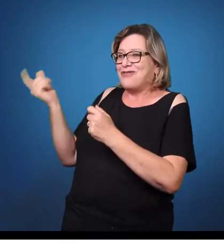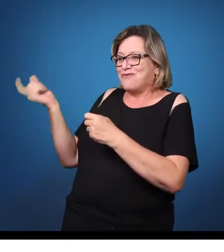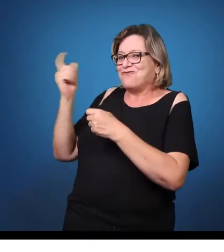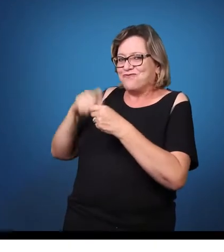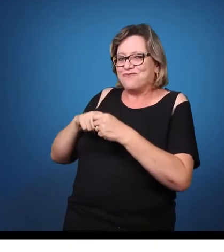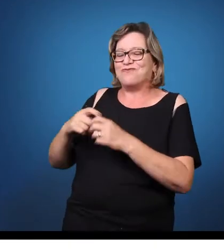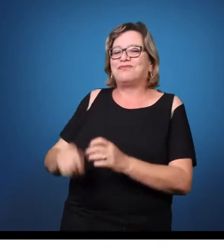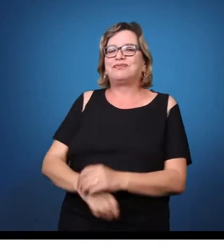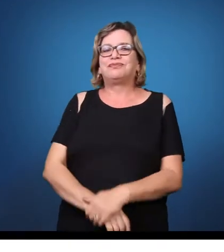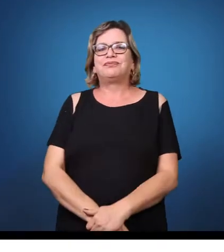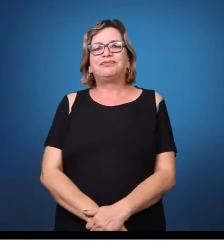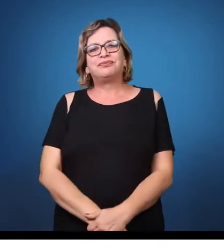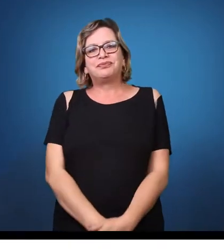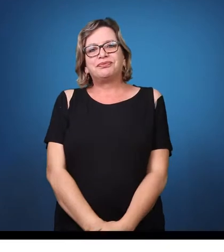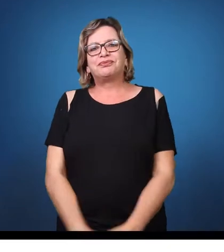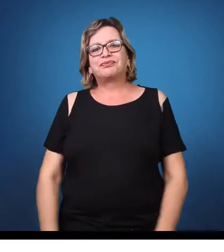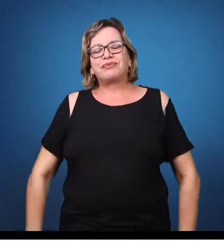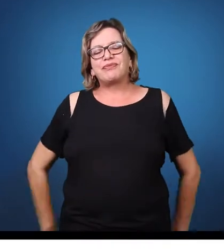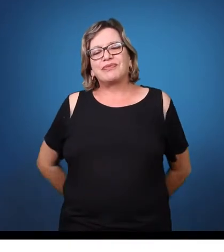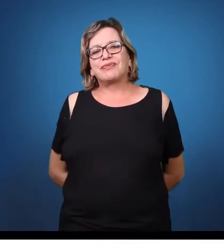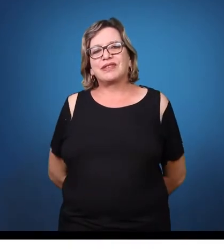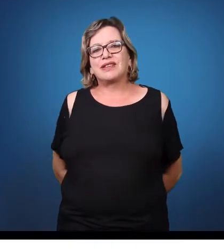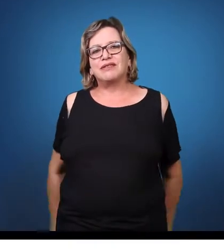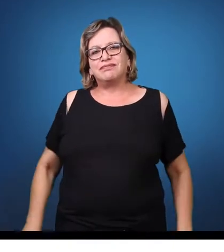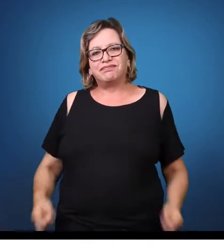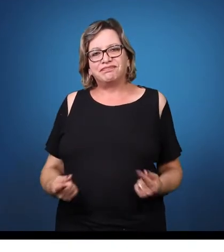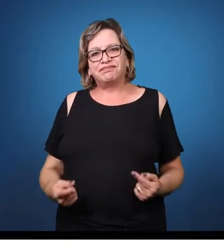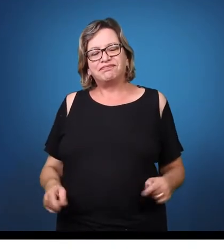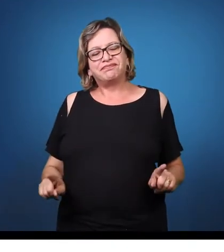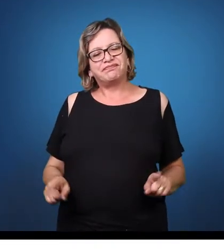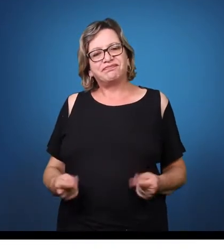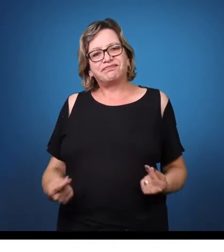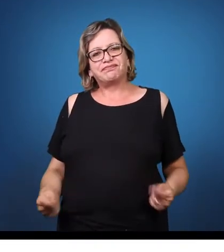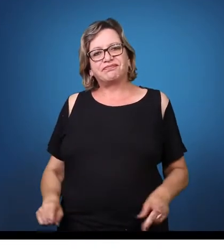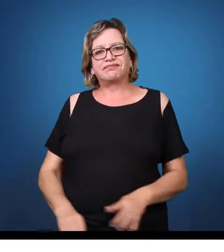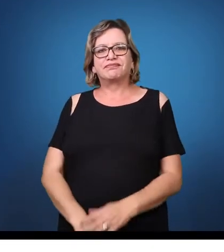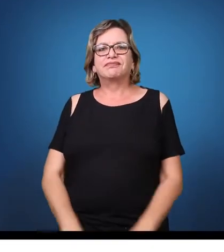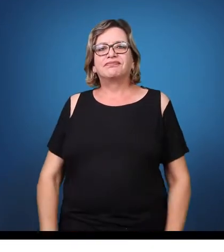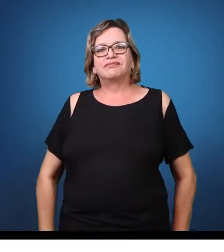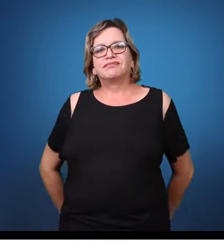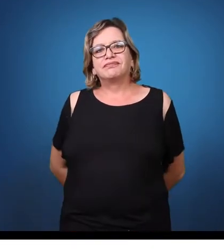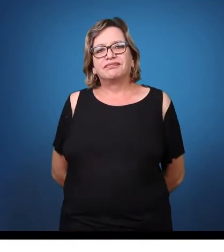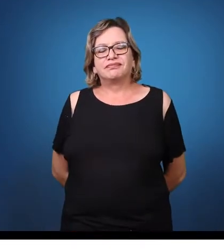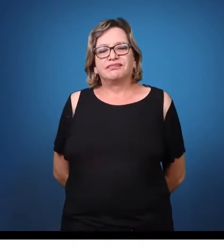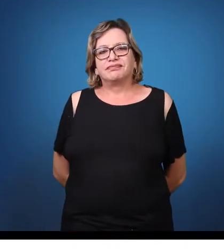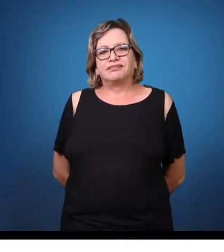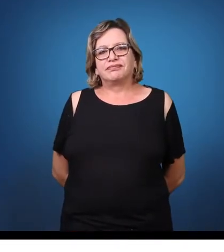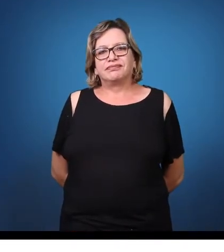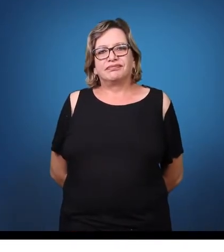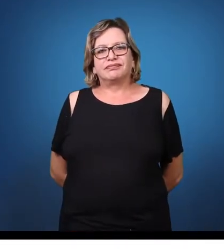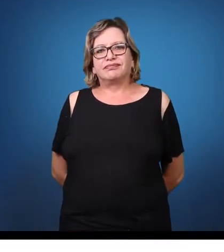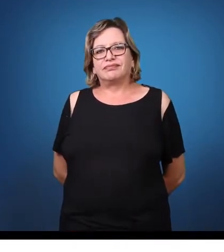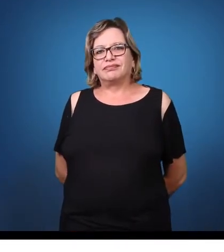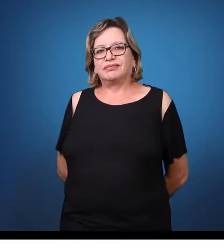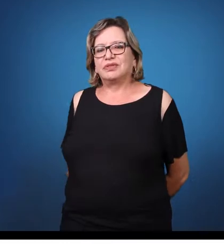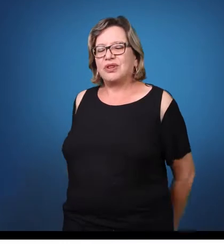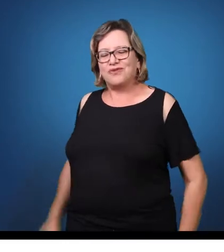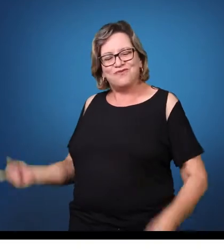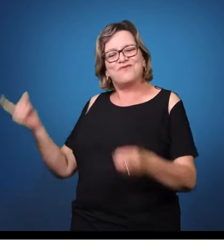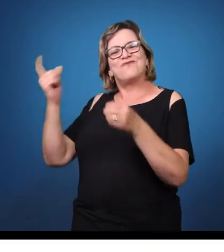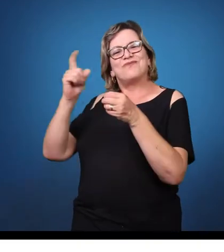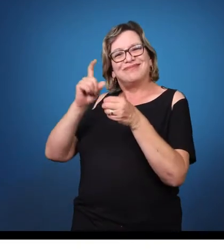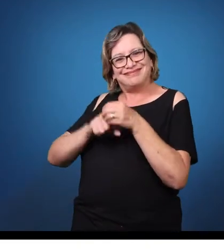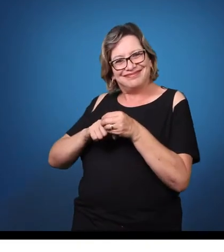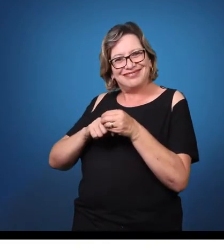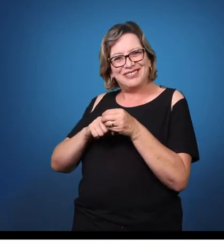Estamos de volta com o nosso episódio sobre deficiência intelectual dentro da série Inclusão e Acessibilidade, esta causa também